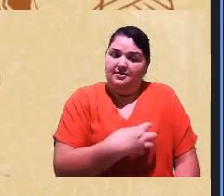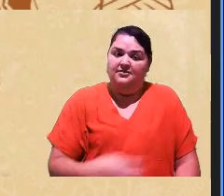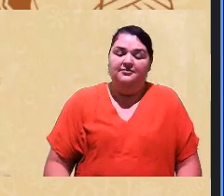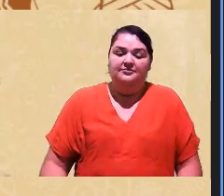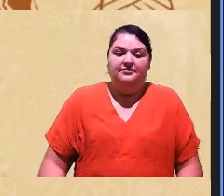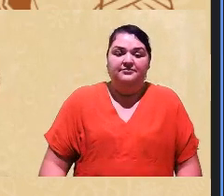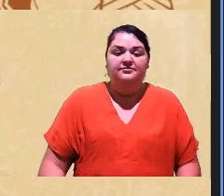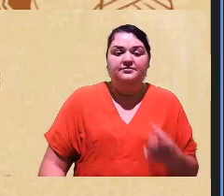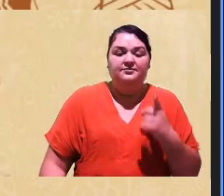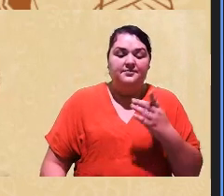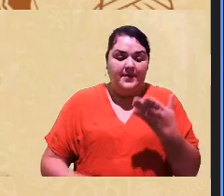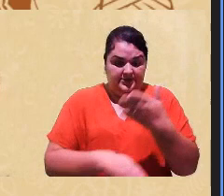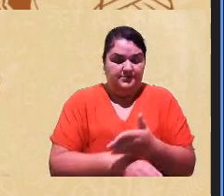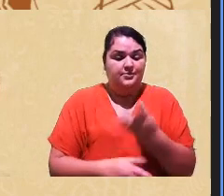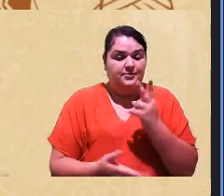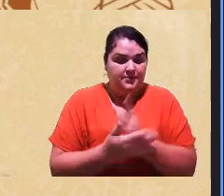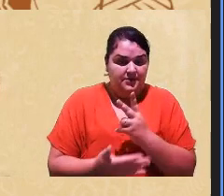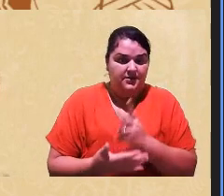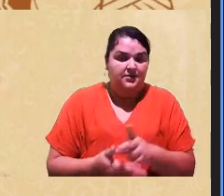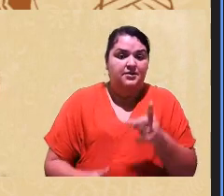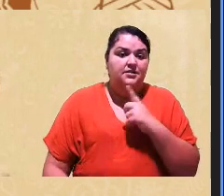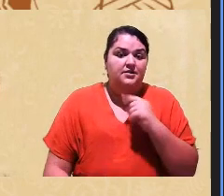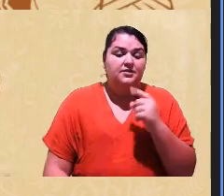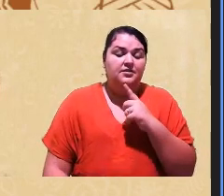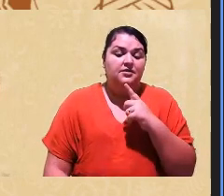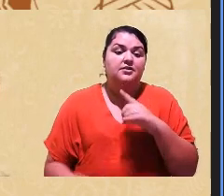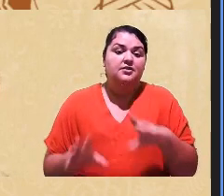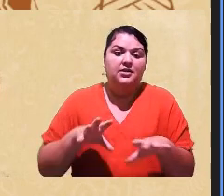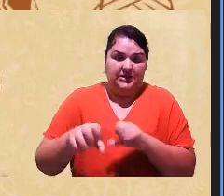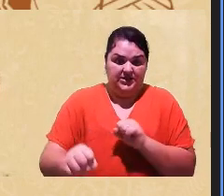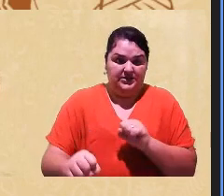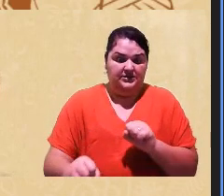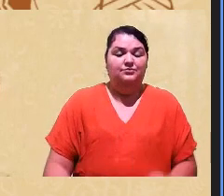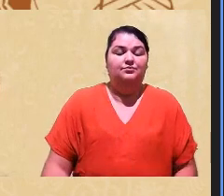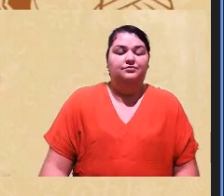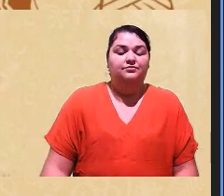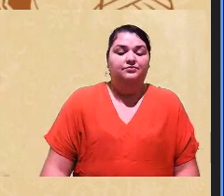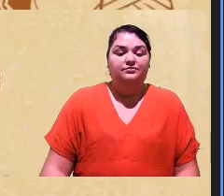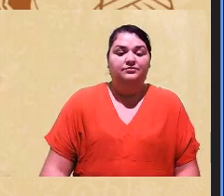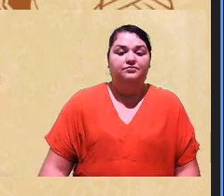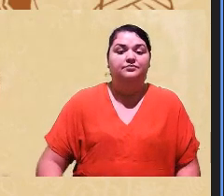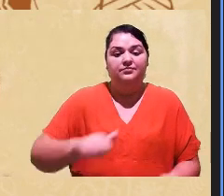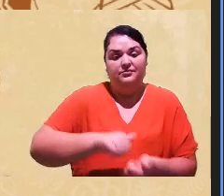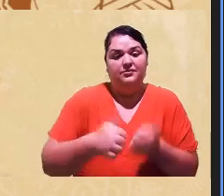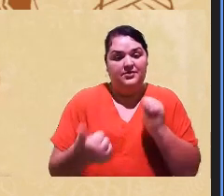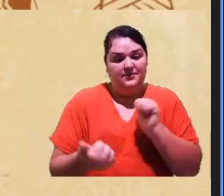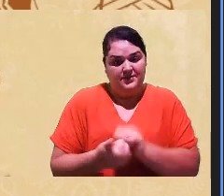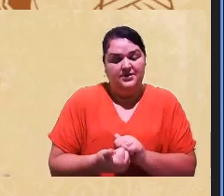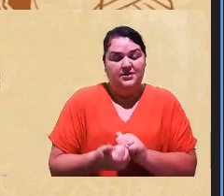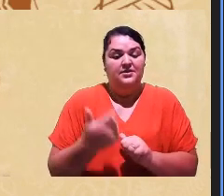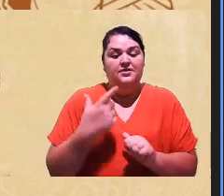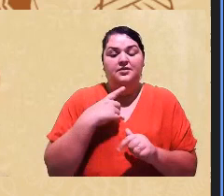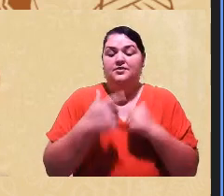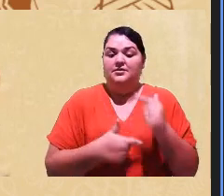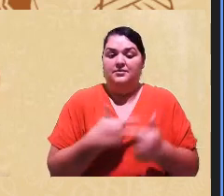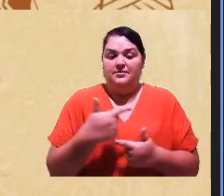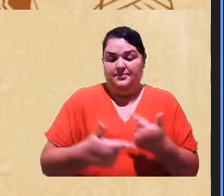participei tiveram uma formação pra adaptar os currículos